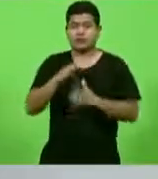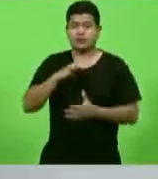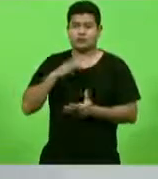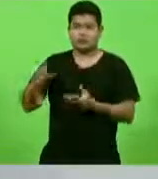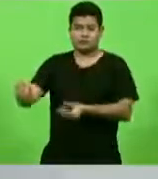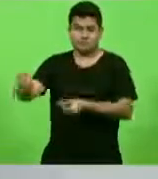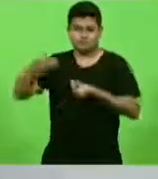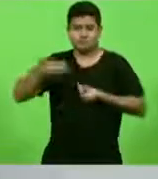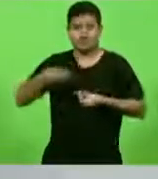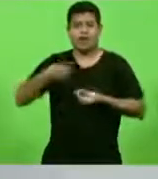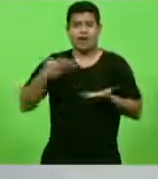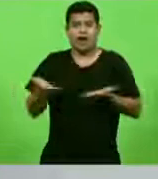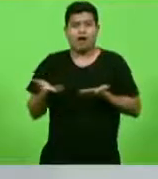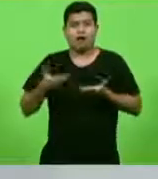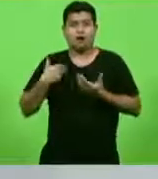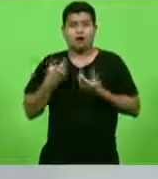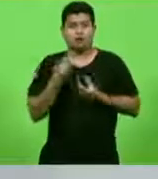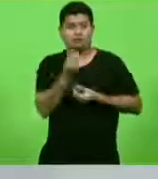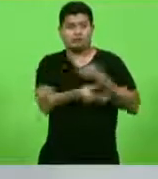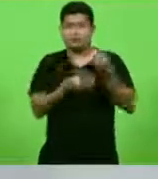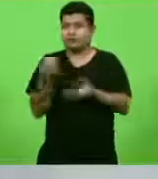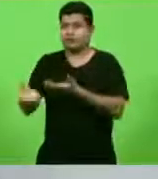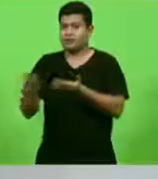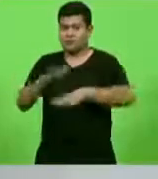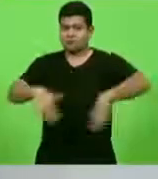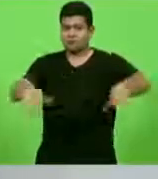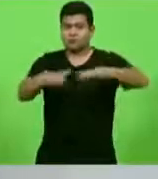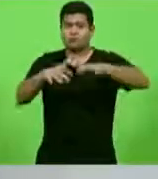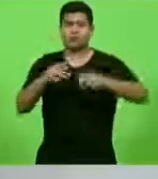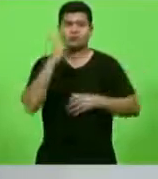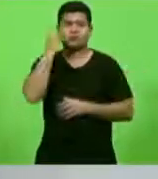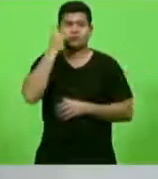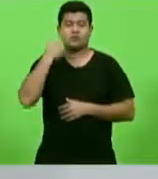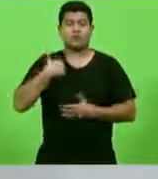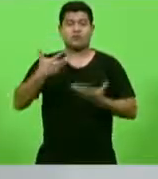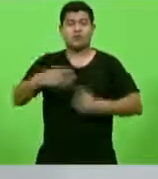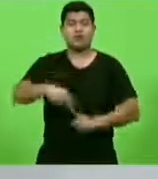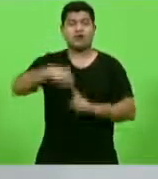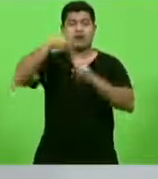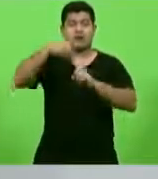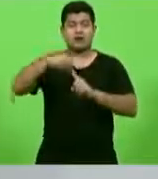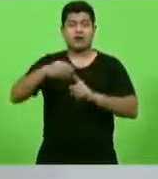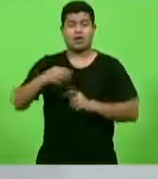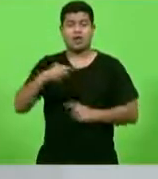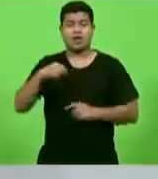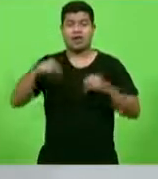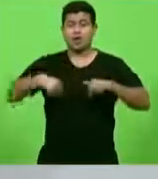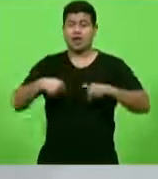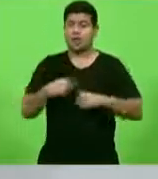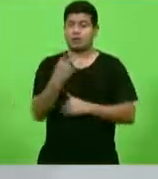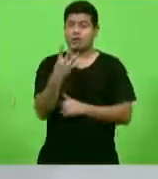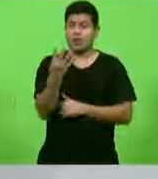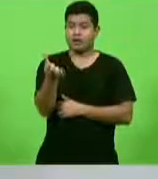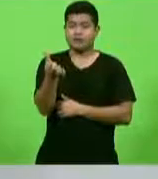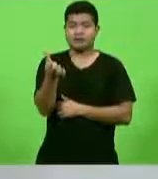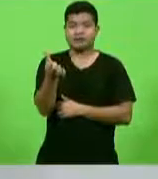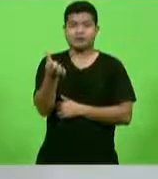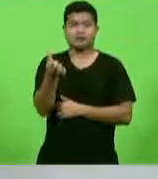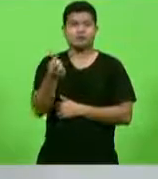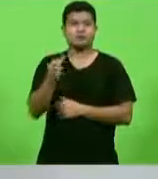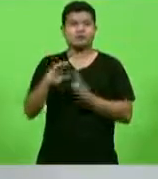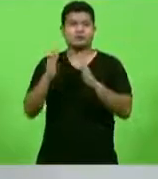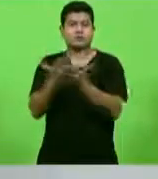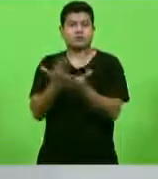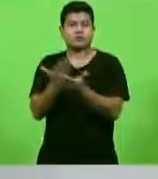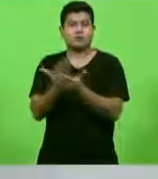deputados. Eu quero destacar aqui, presidente, que são 46 escolas de